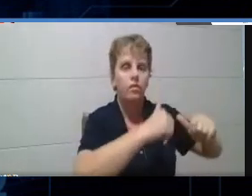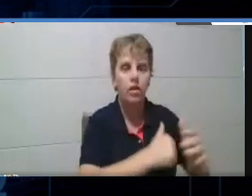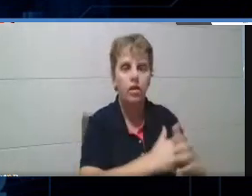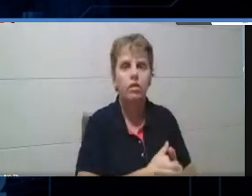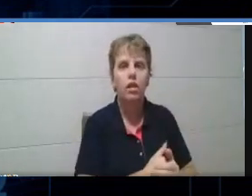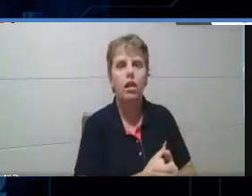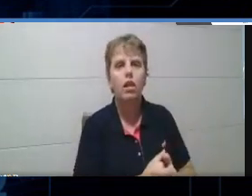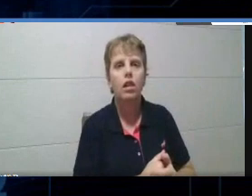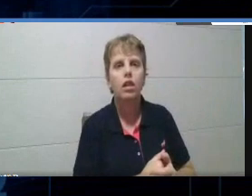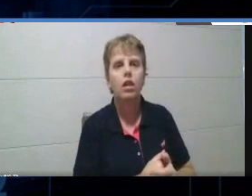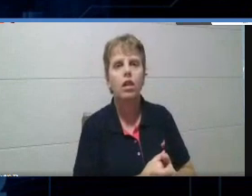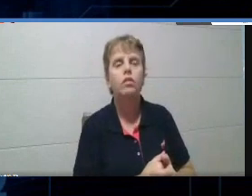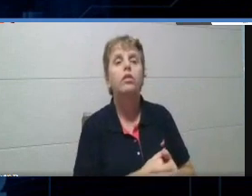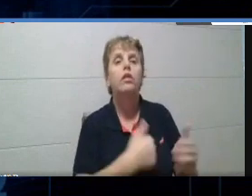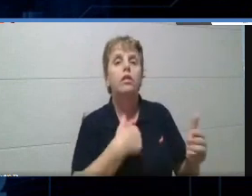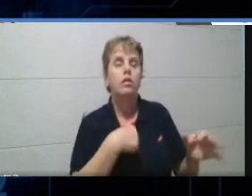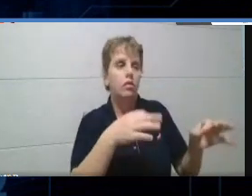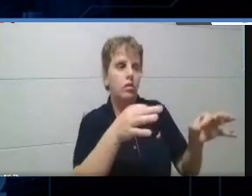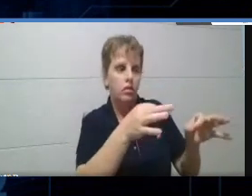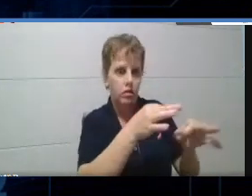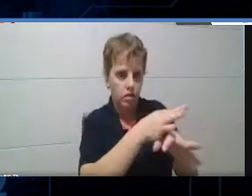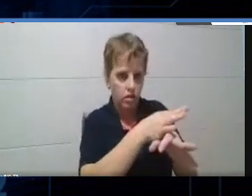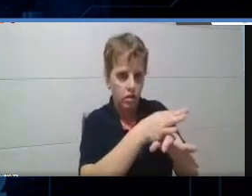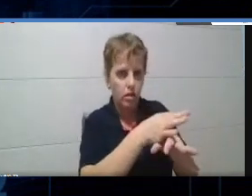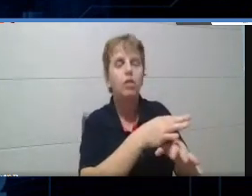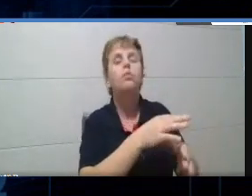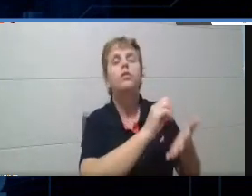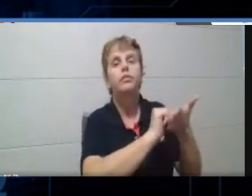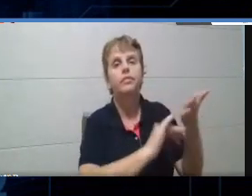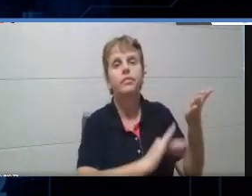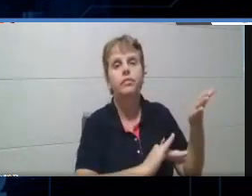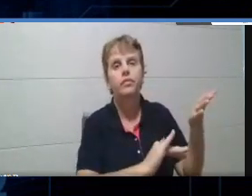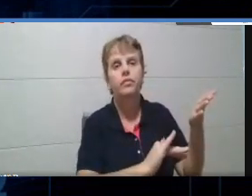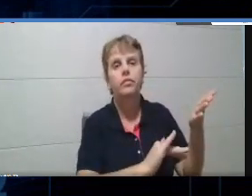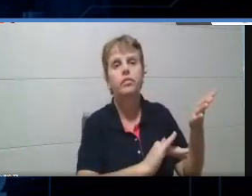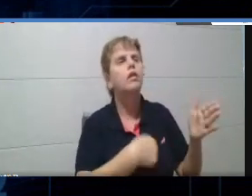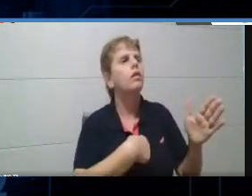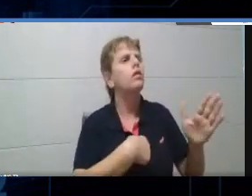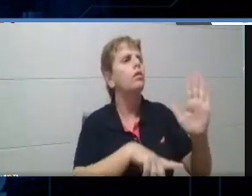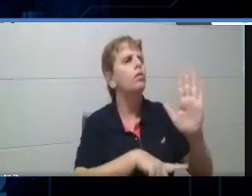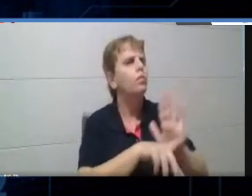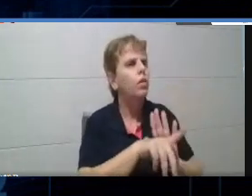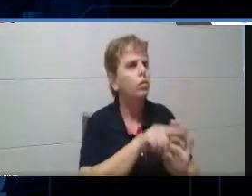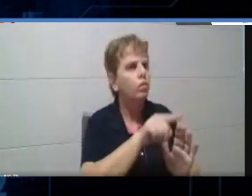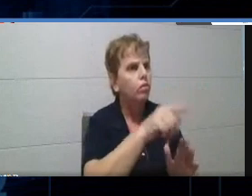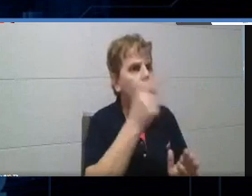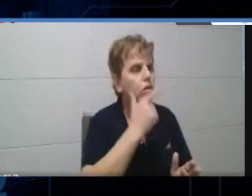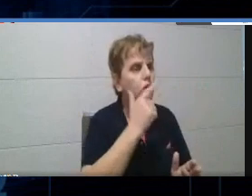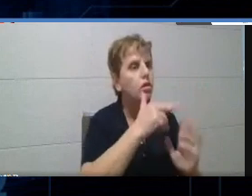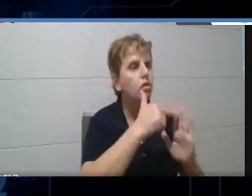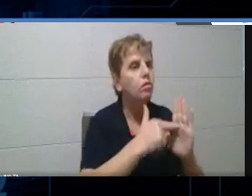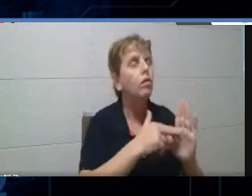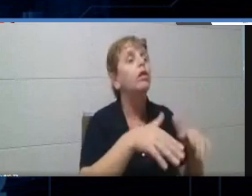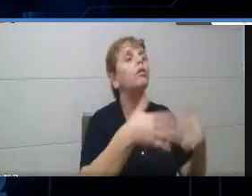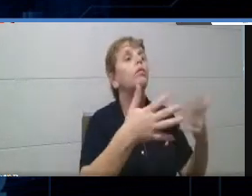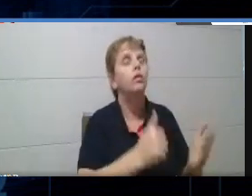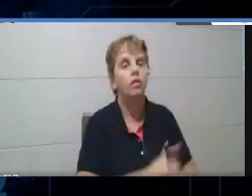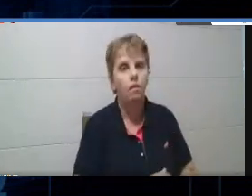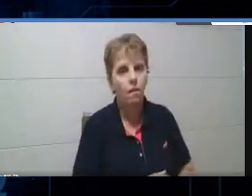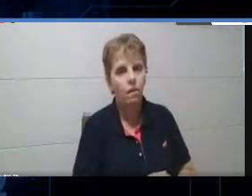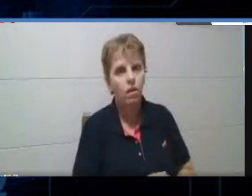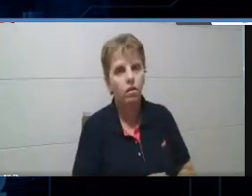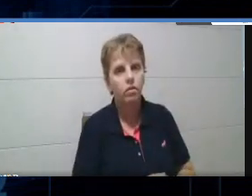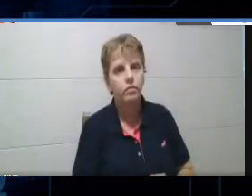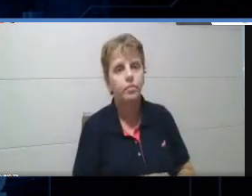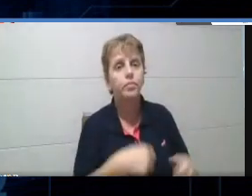é que quando eu acabo a minha atividade, eu pergunto para ele quanto é que ele tirou, e aí a gente sai o peso